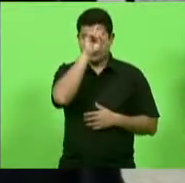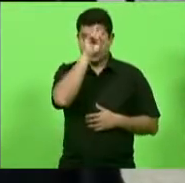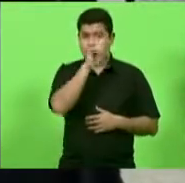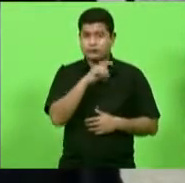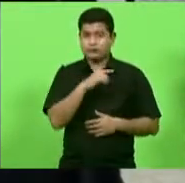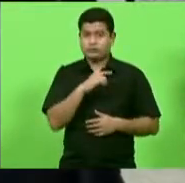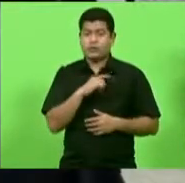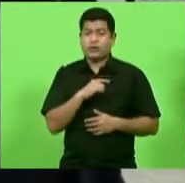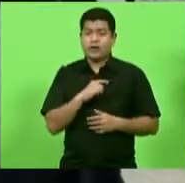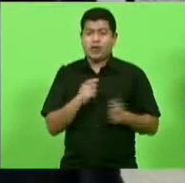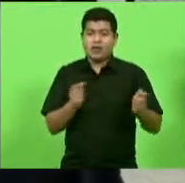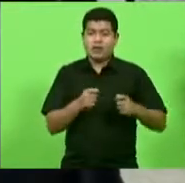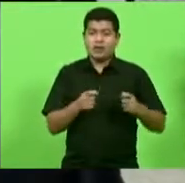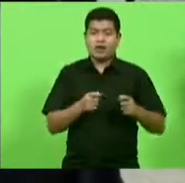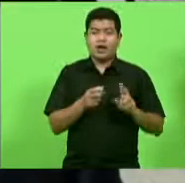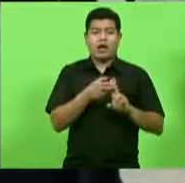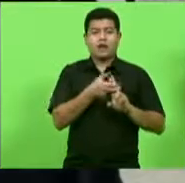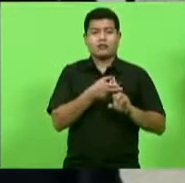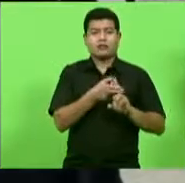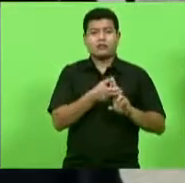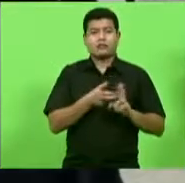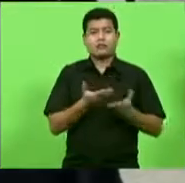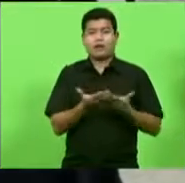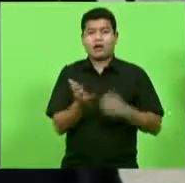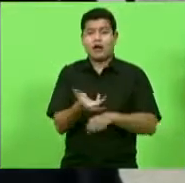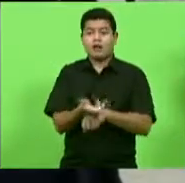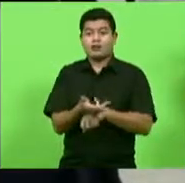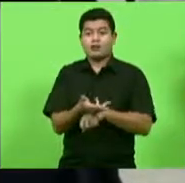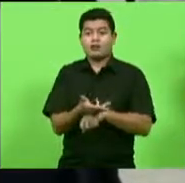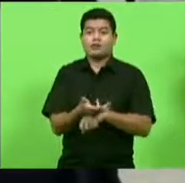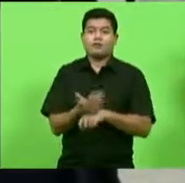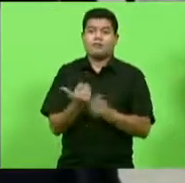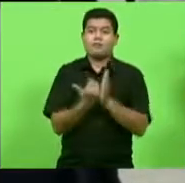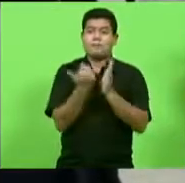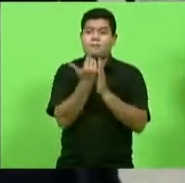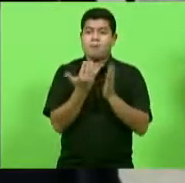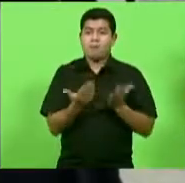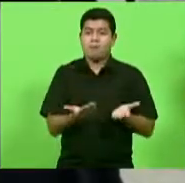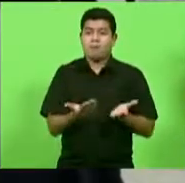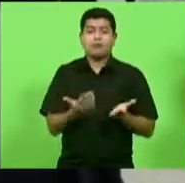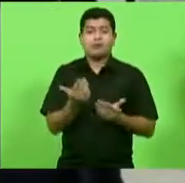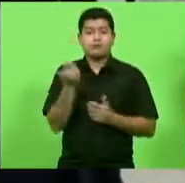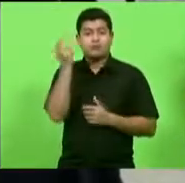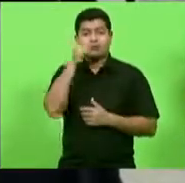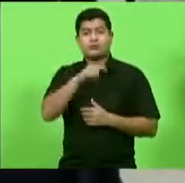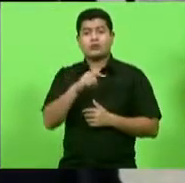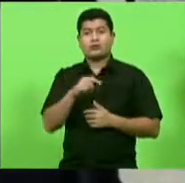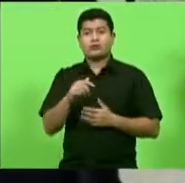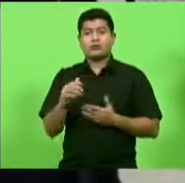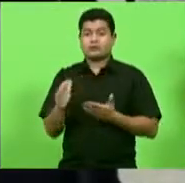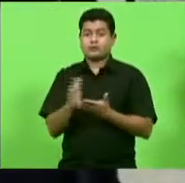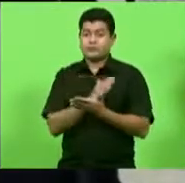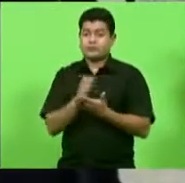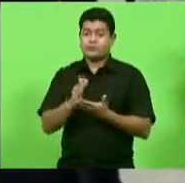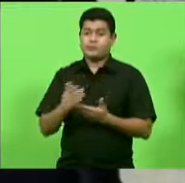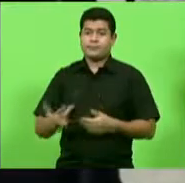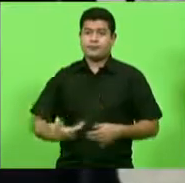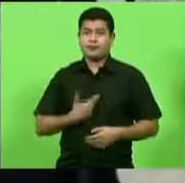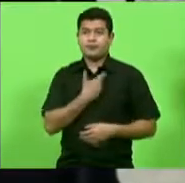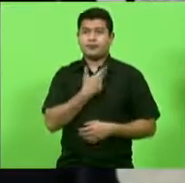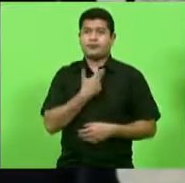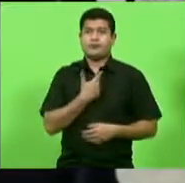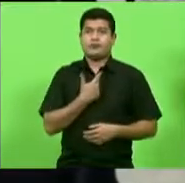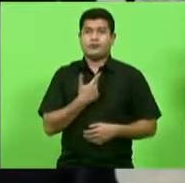dependendo da sua agilidade eles podem estar realizando algumas cirurgias eletivas